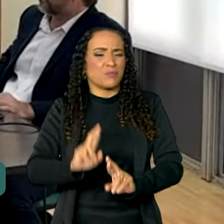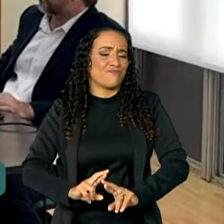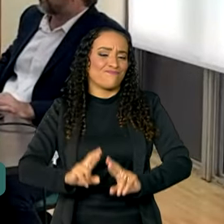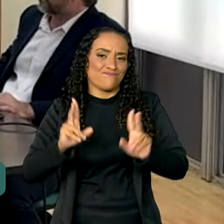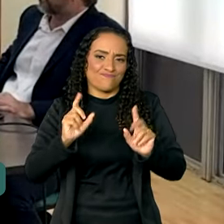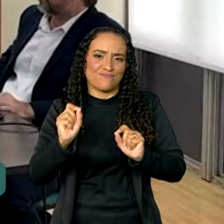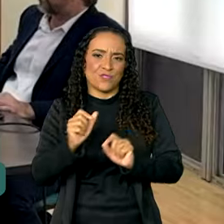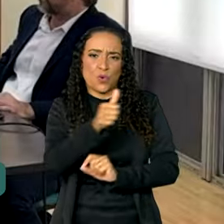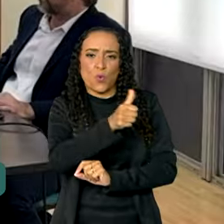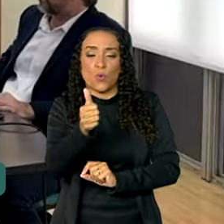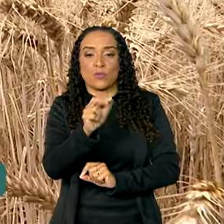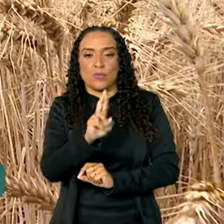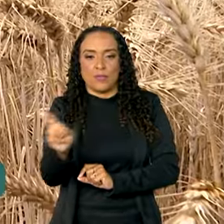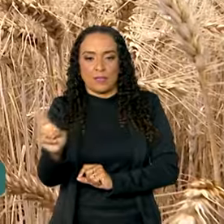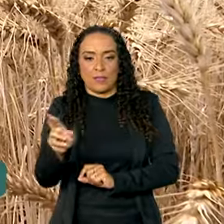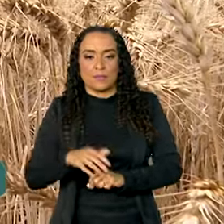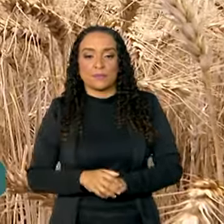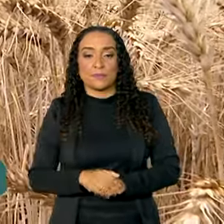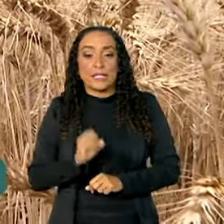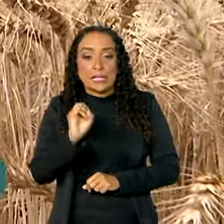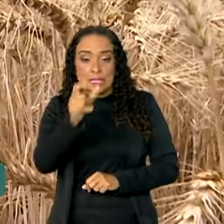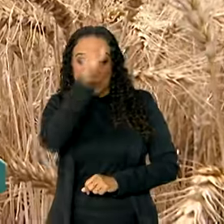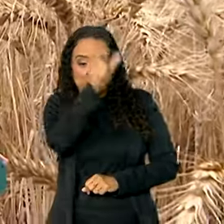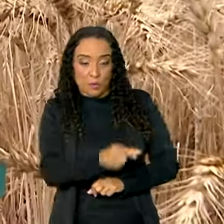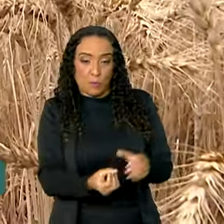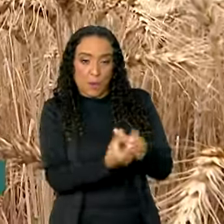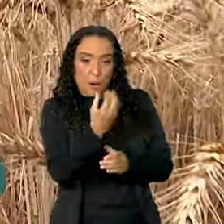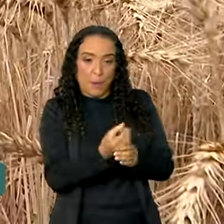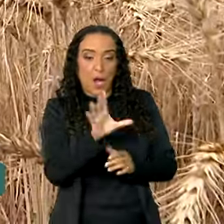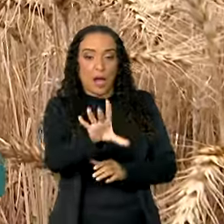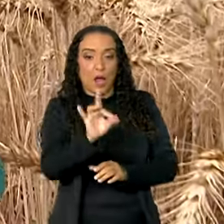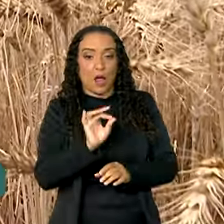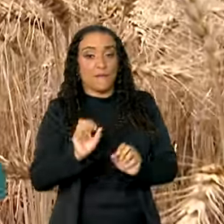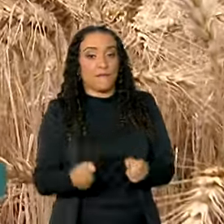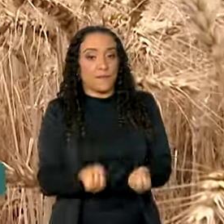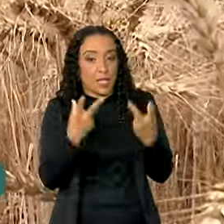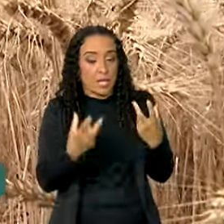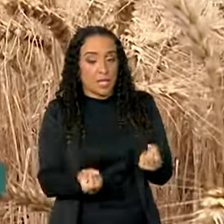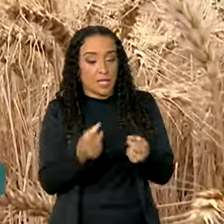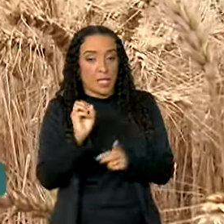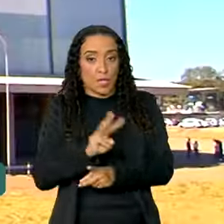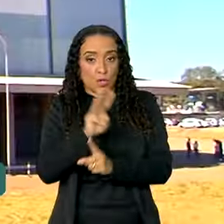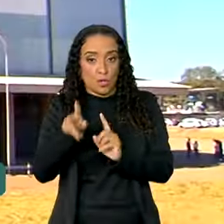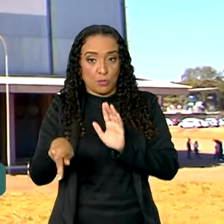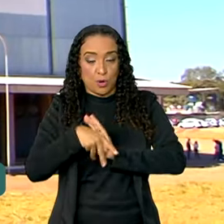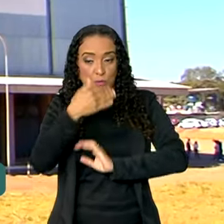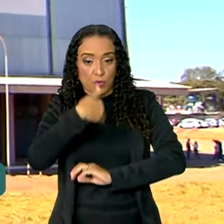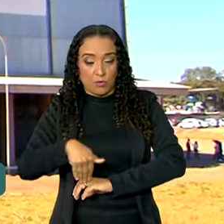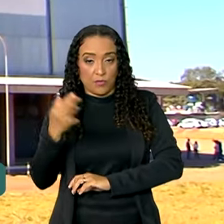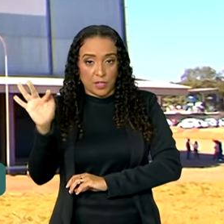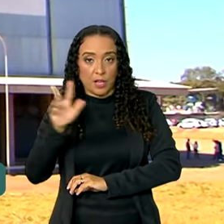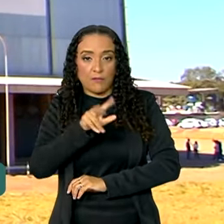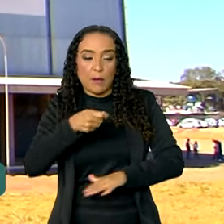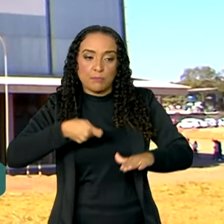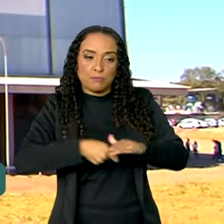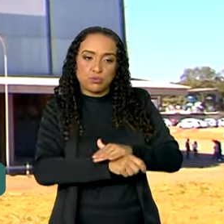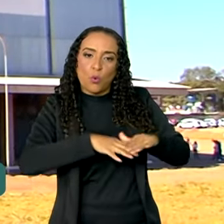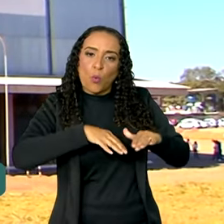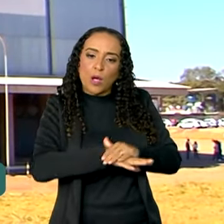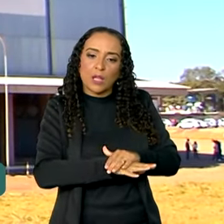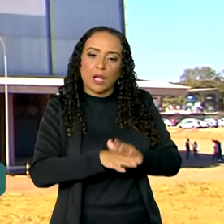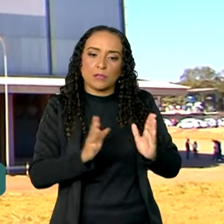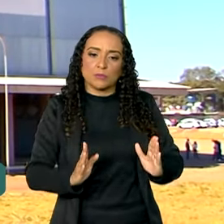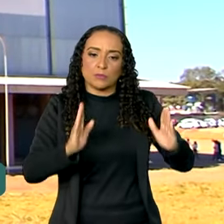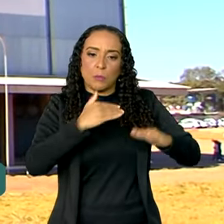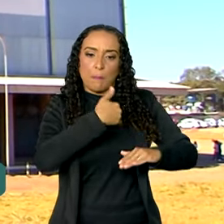de 11 reais. Se os produtores rurais optarem por vender o trigo ao governo federal, o produto será estocado nos